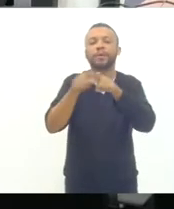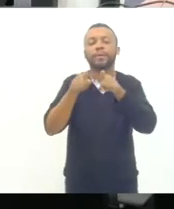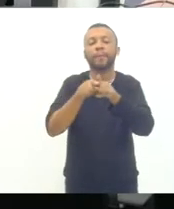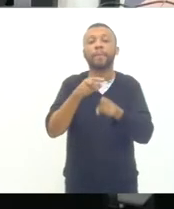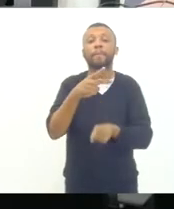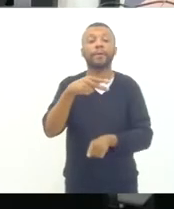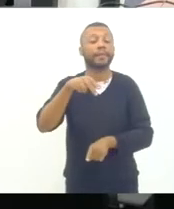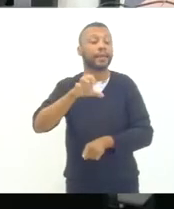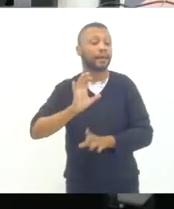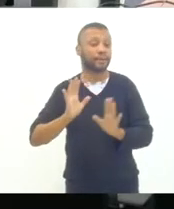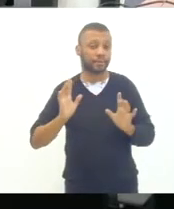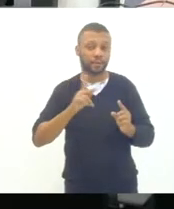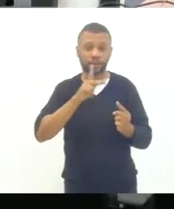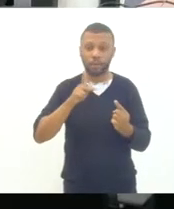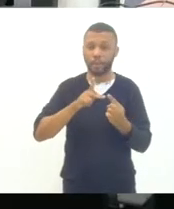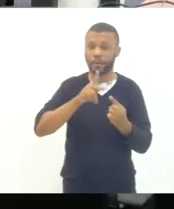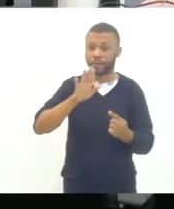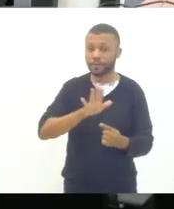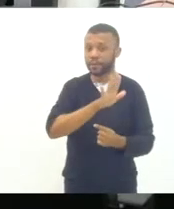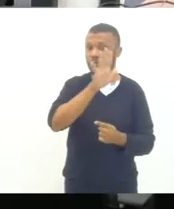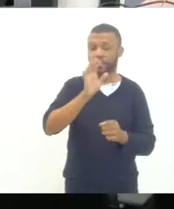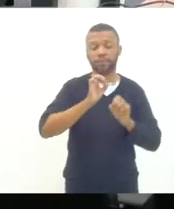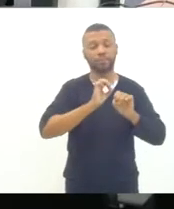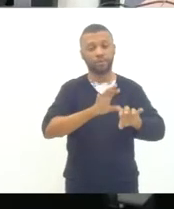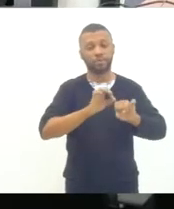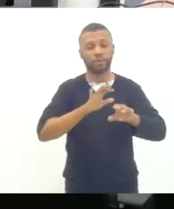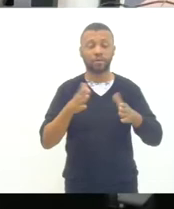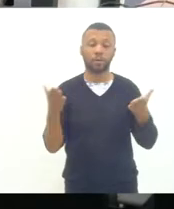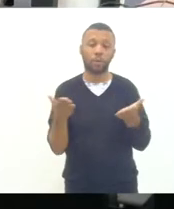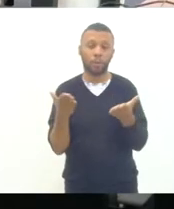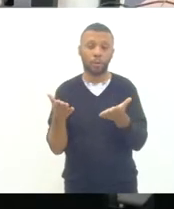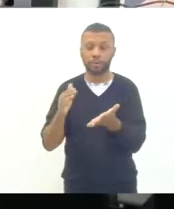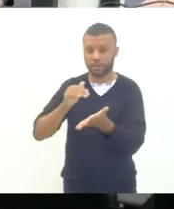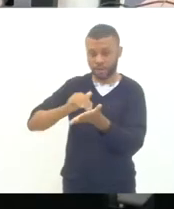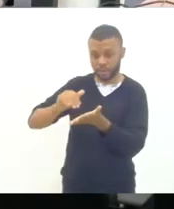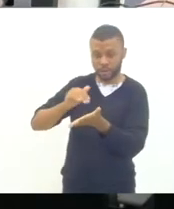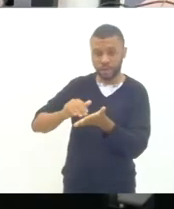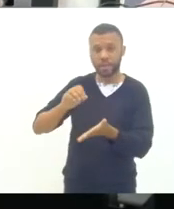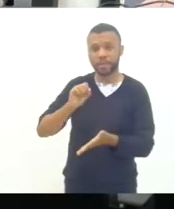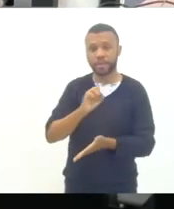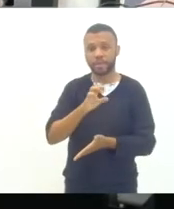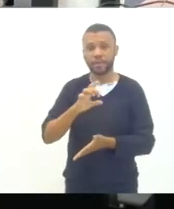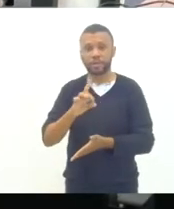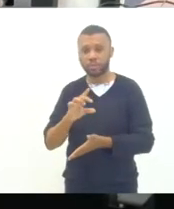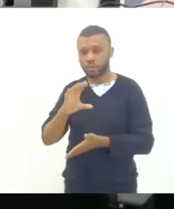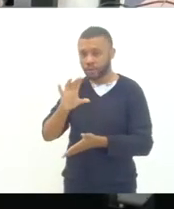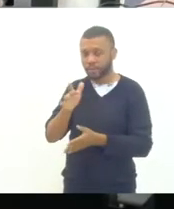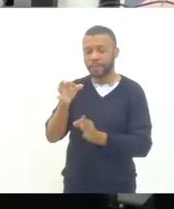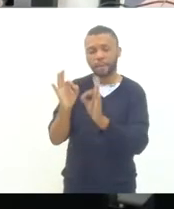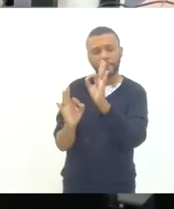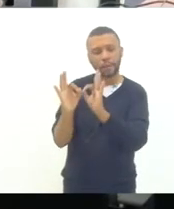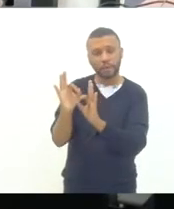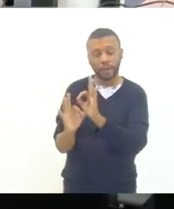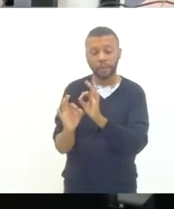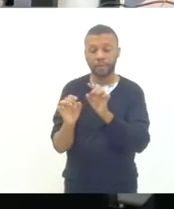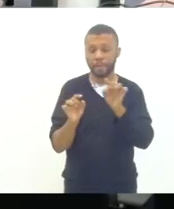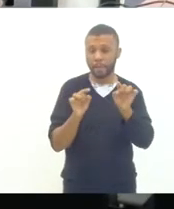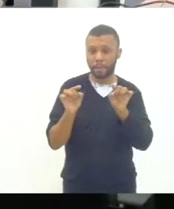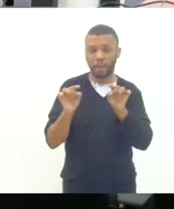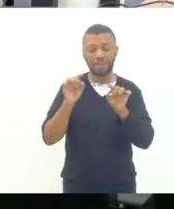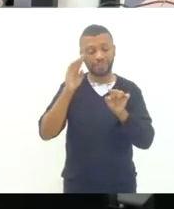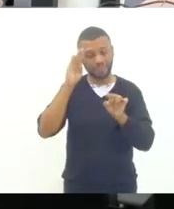educação. Então, a CEDUC ela vem se planejando hoje para que esses planos fundamentais que são planos